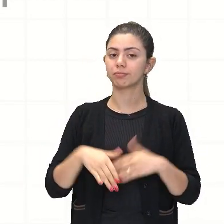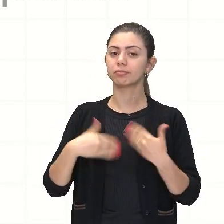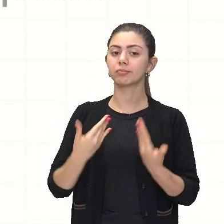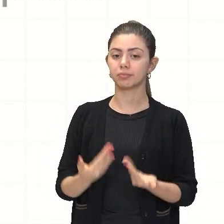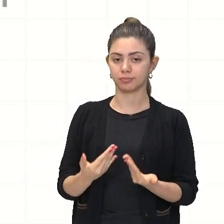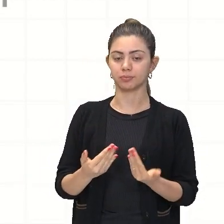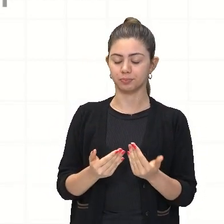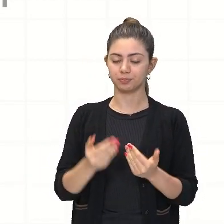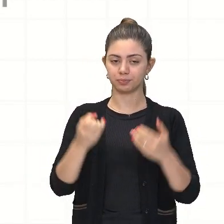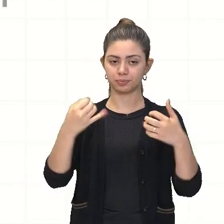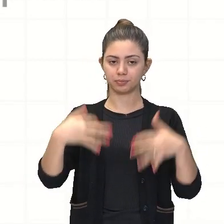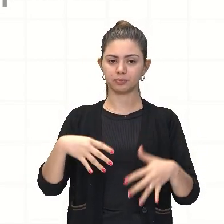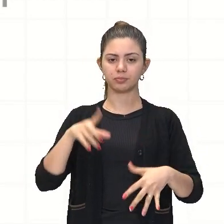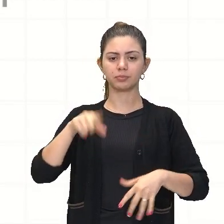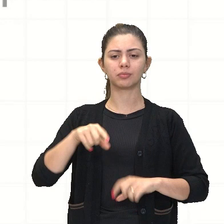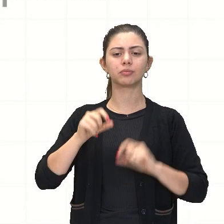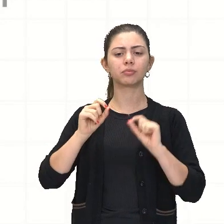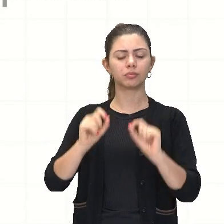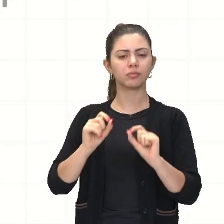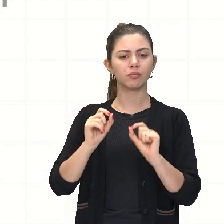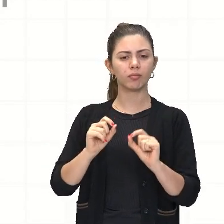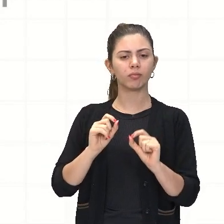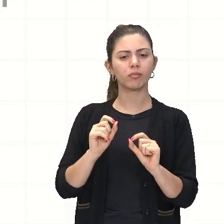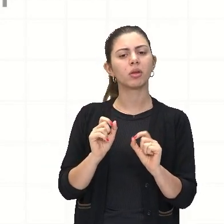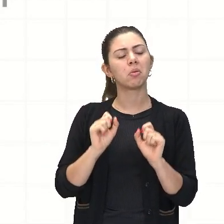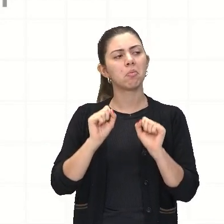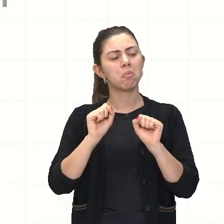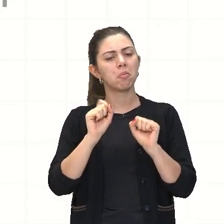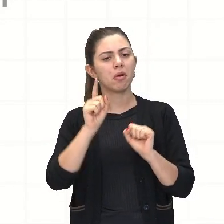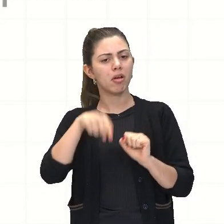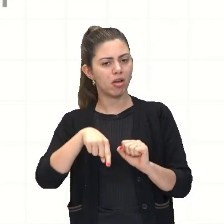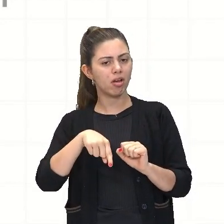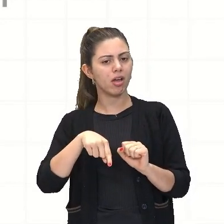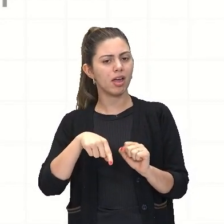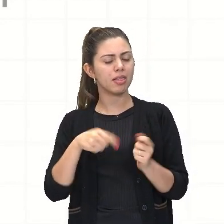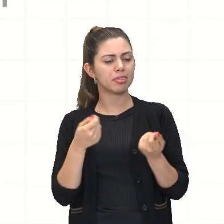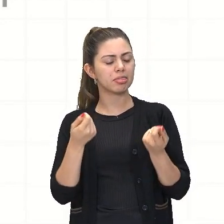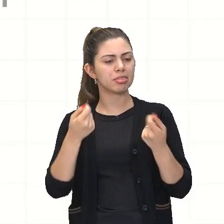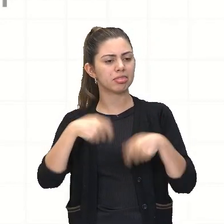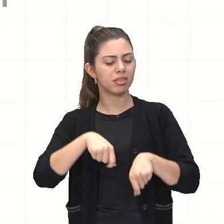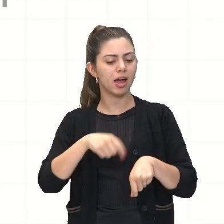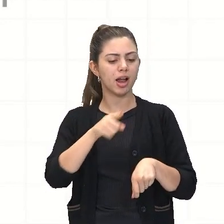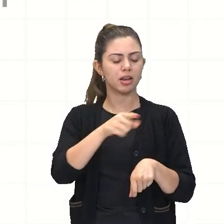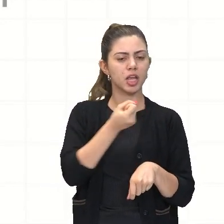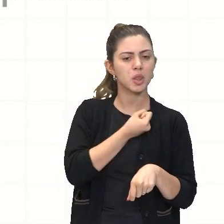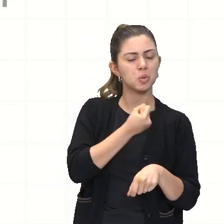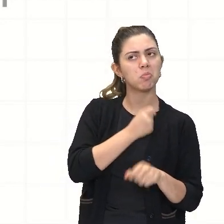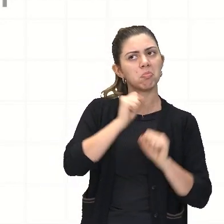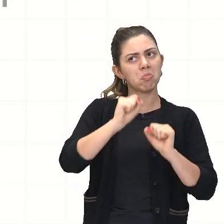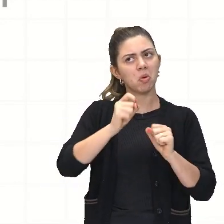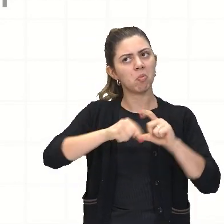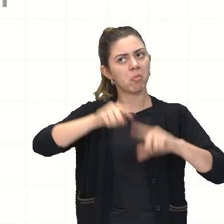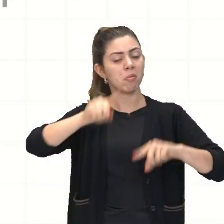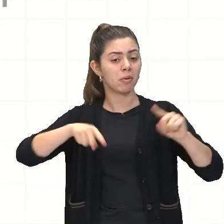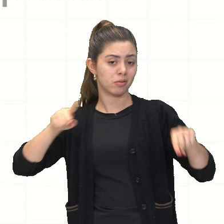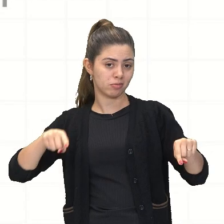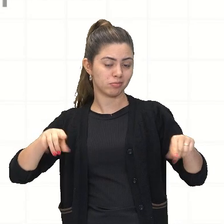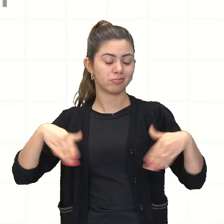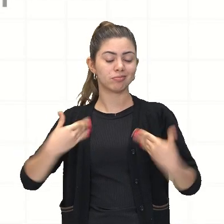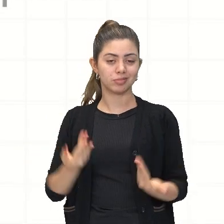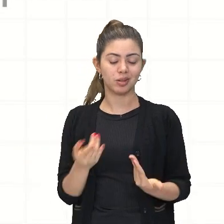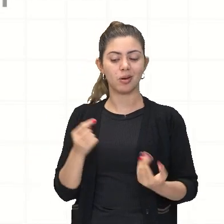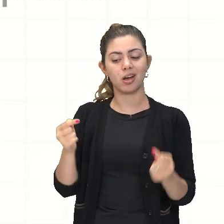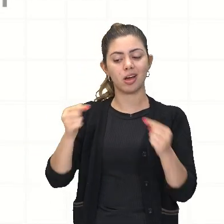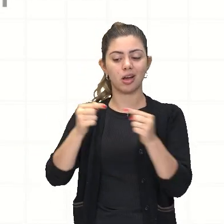variável é algo que pode ser variado, certo? Por isso que o próprio nome,